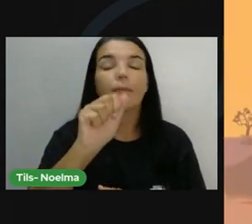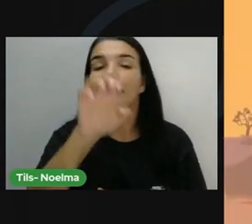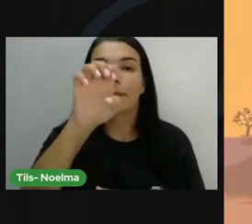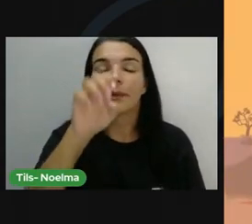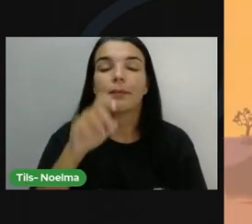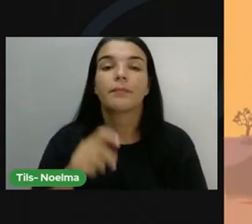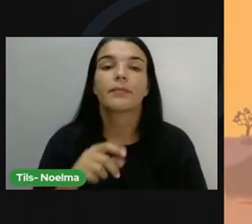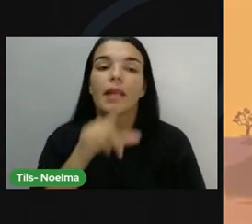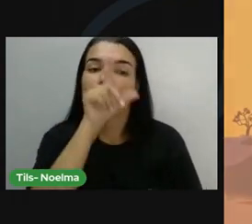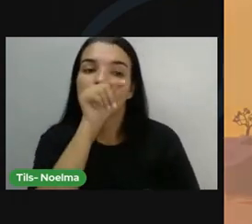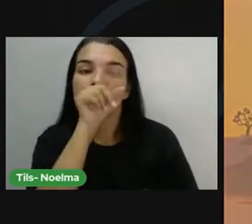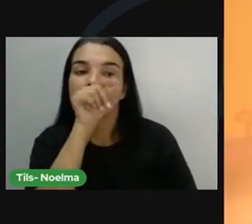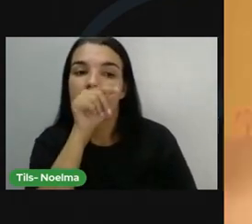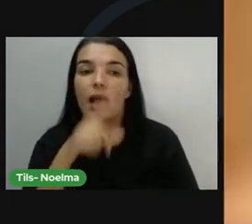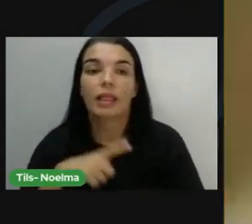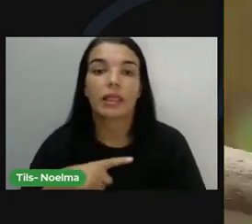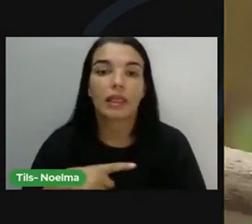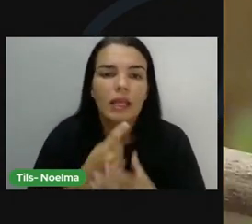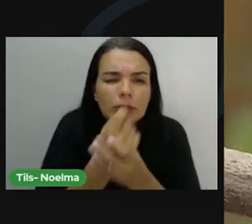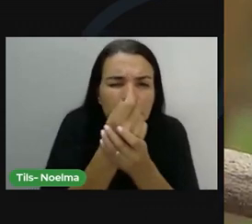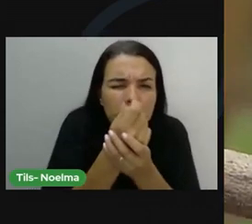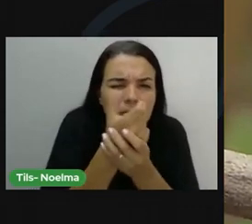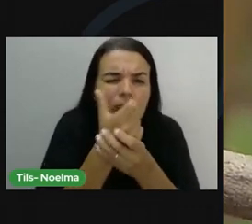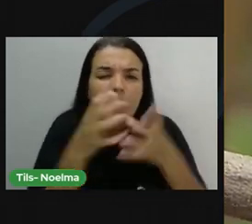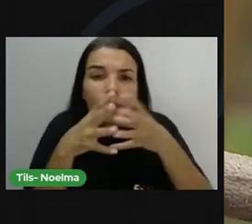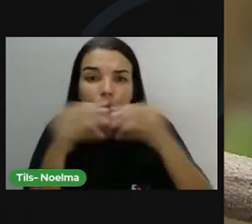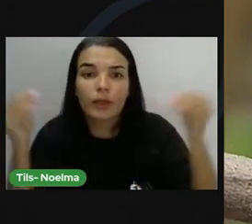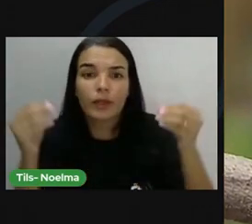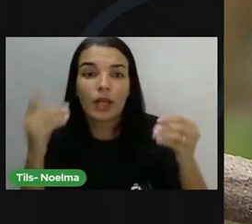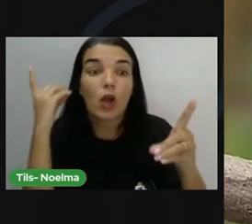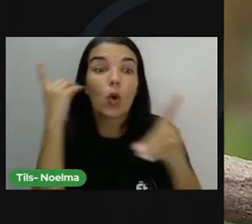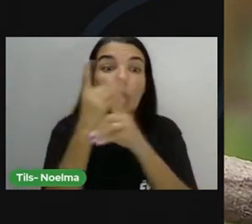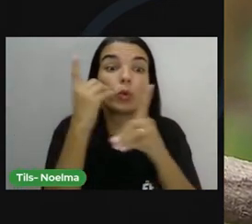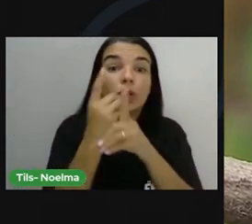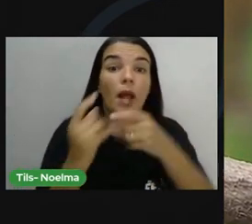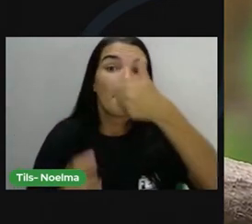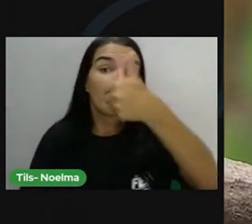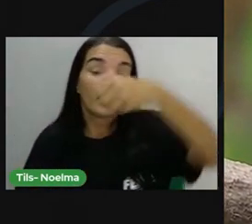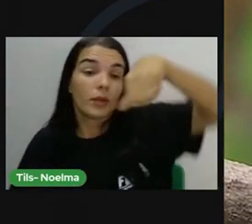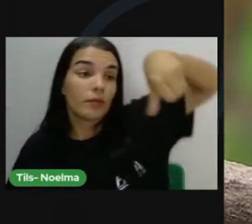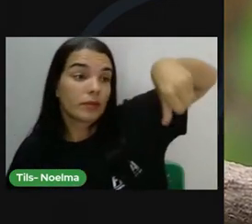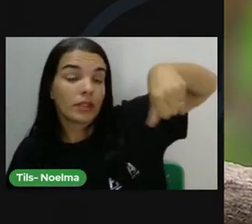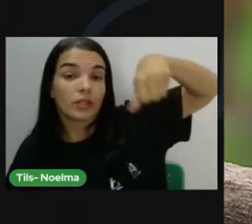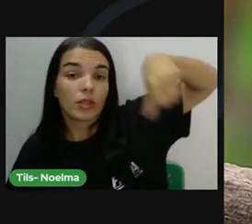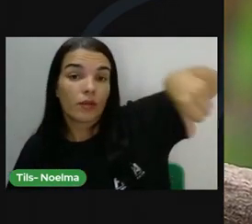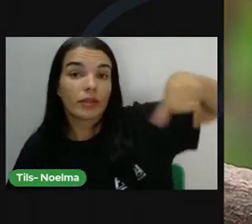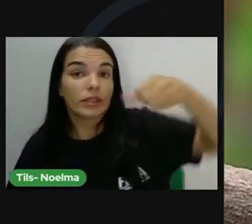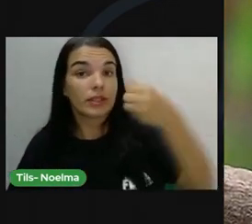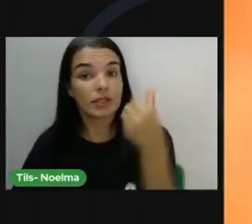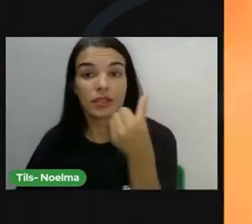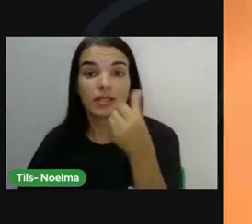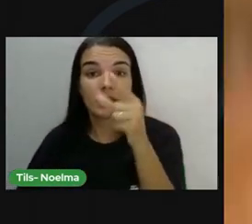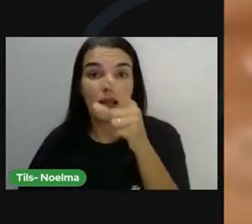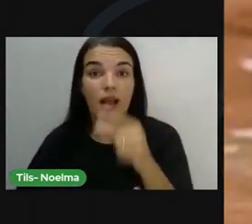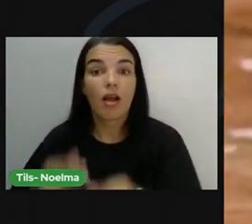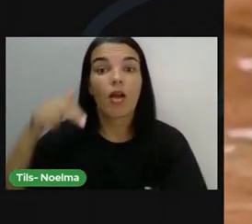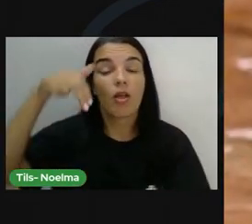extinção. Foi descoberto em 1996 na Chapada do Araripe, região nordeste do Brasil.